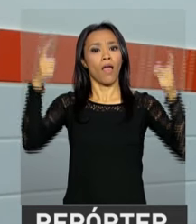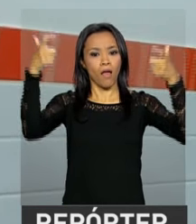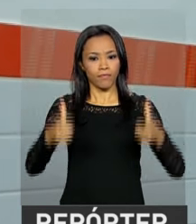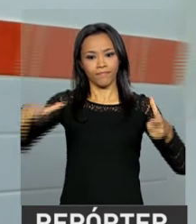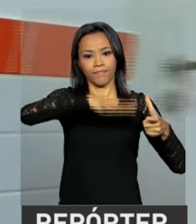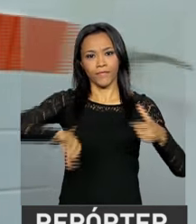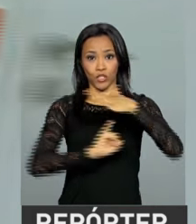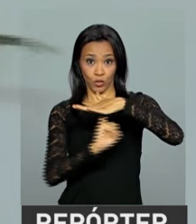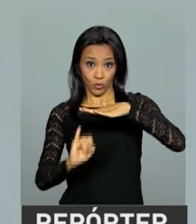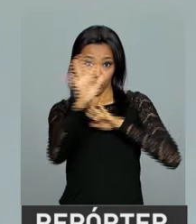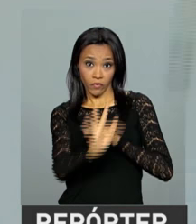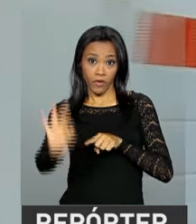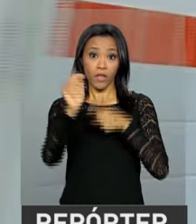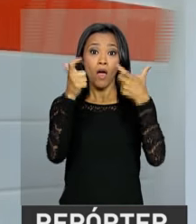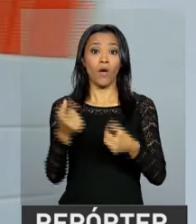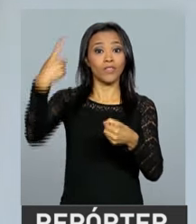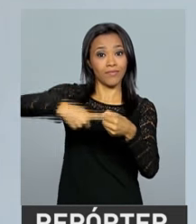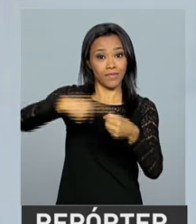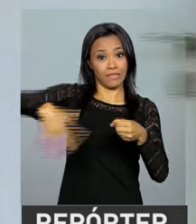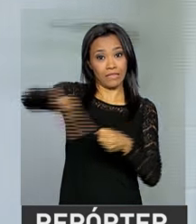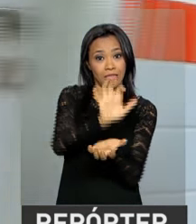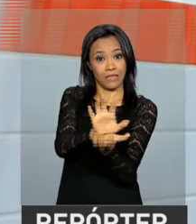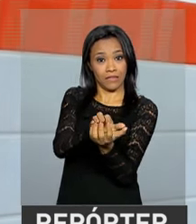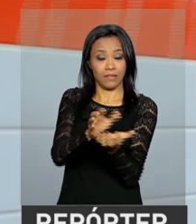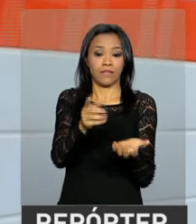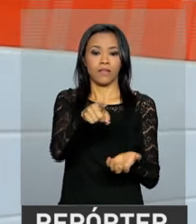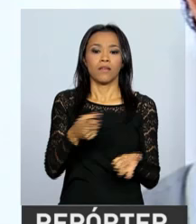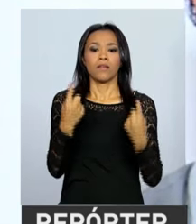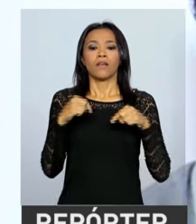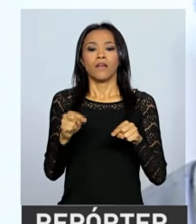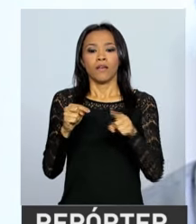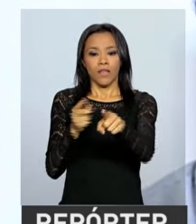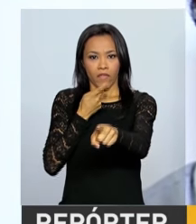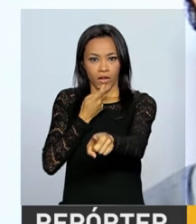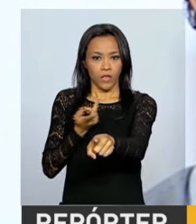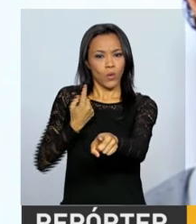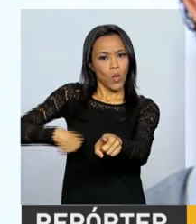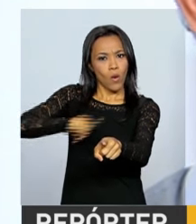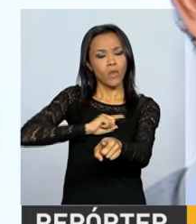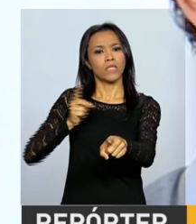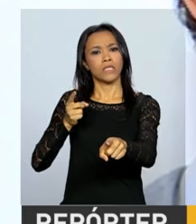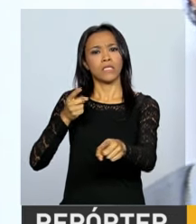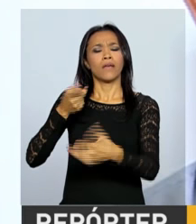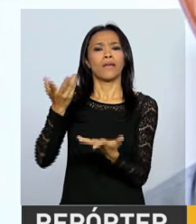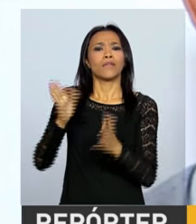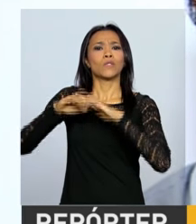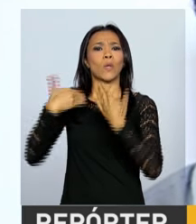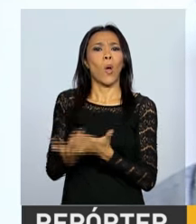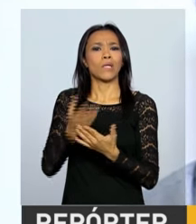Instituto Federal do Sertão Pernambucano na cidade. Nós estávamos com as nossas atividades em prédios, escolas